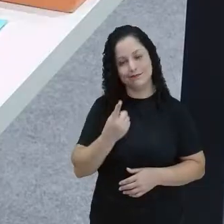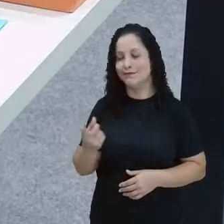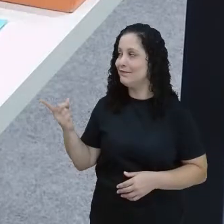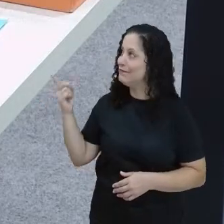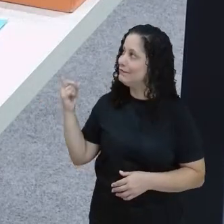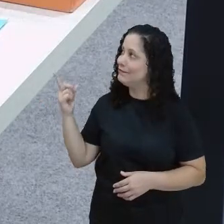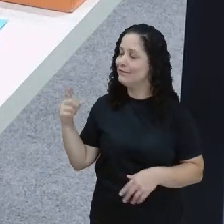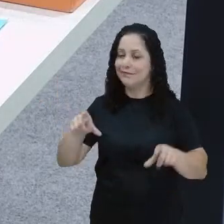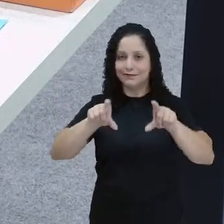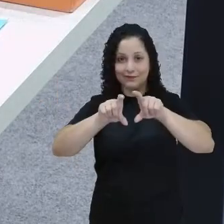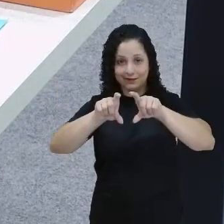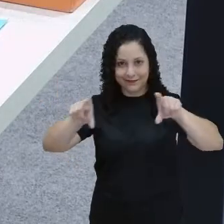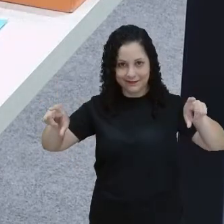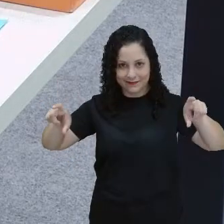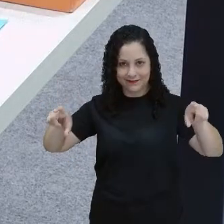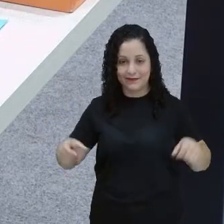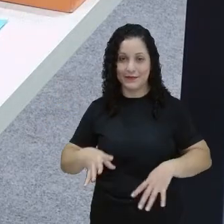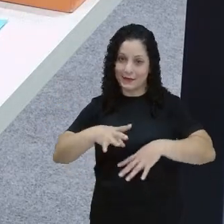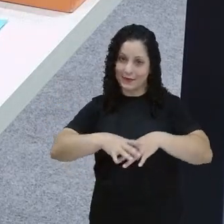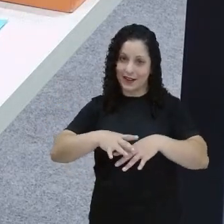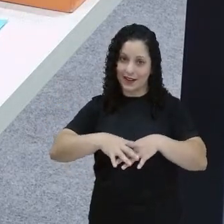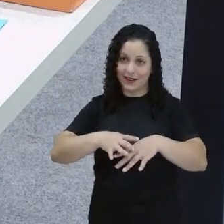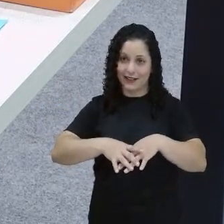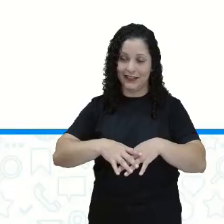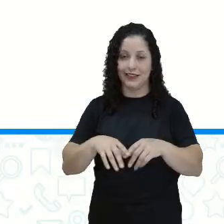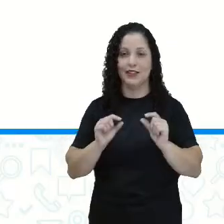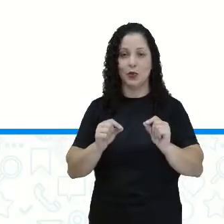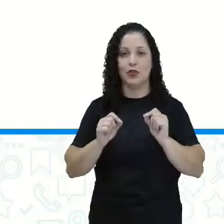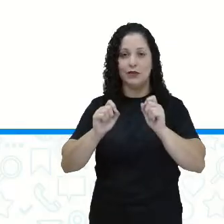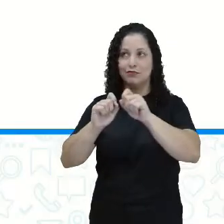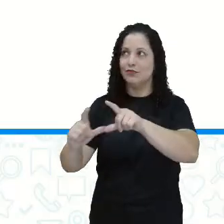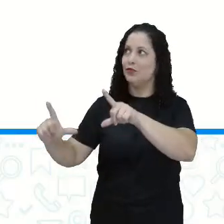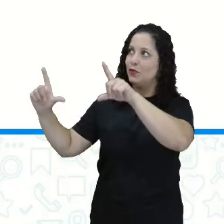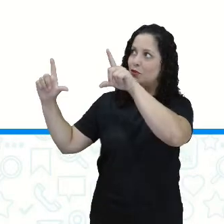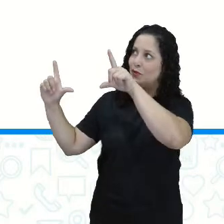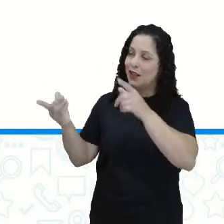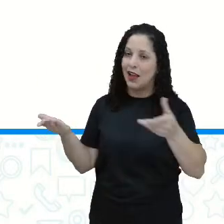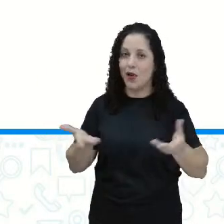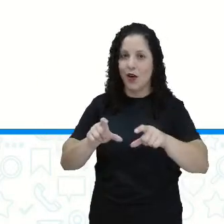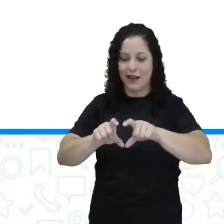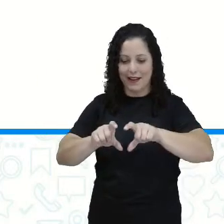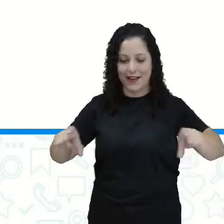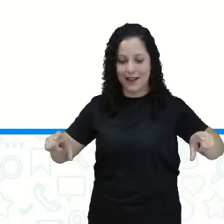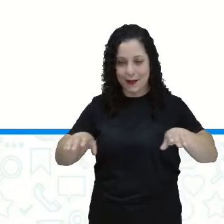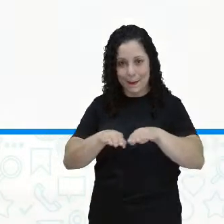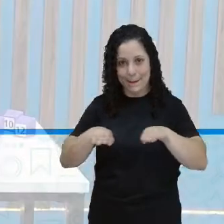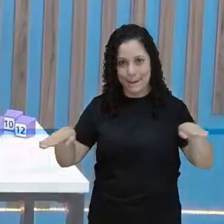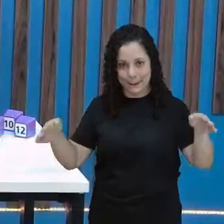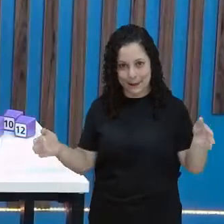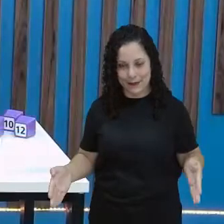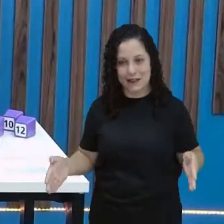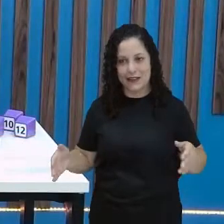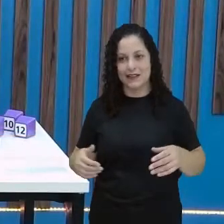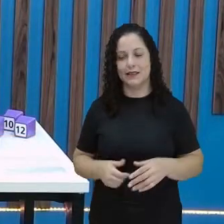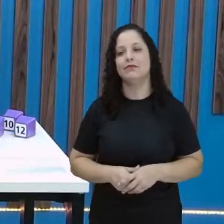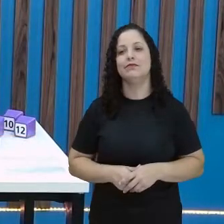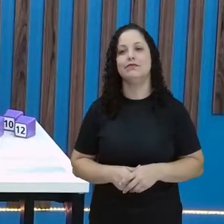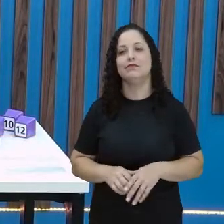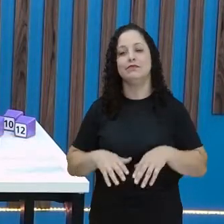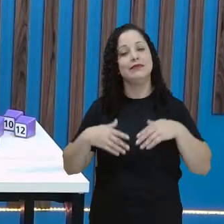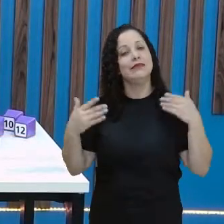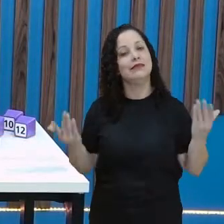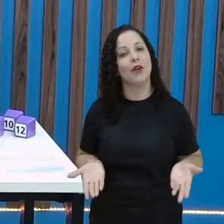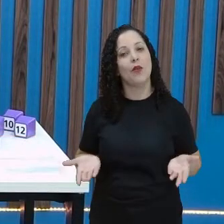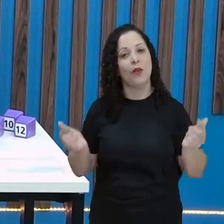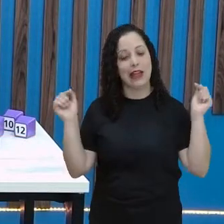a proposição matemática. É o que está no quadro, eu coloquei aqui na mesa os números e fiz a soma. Logo, o